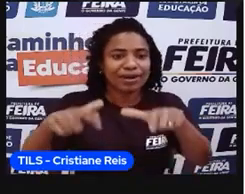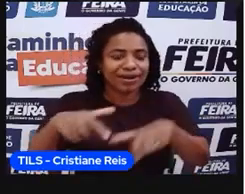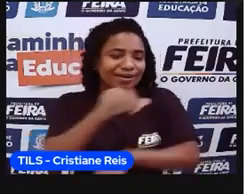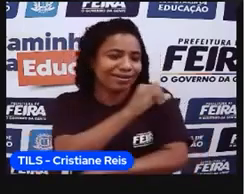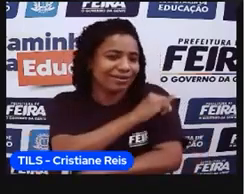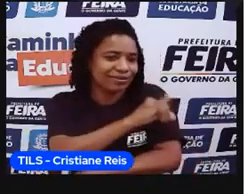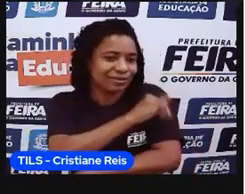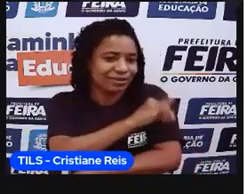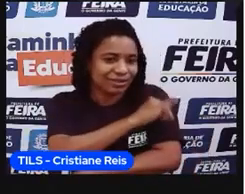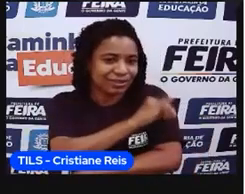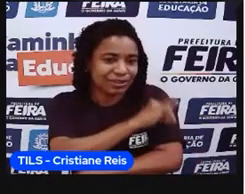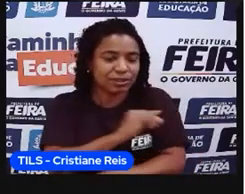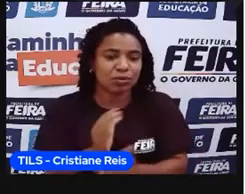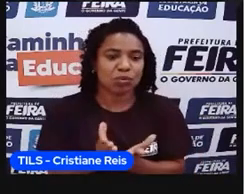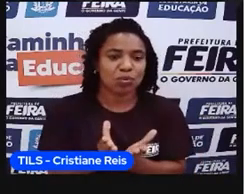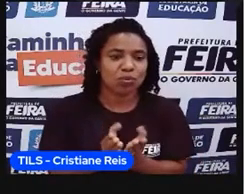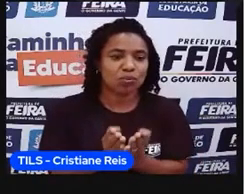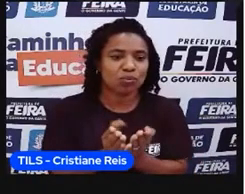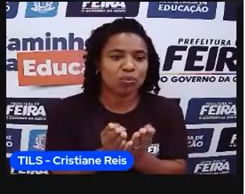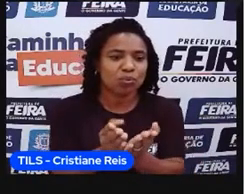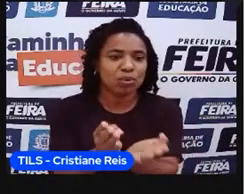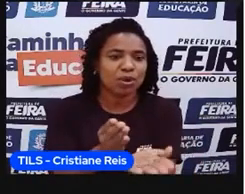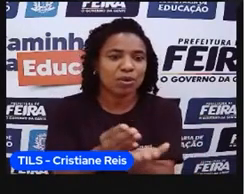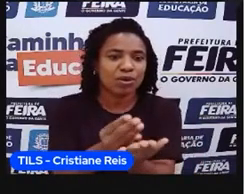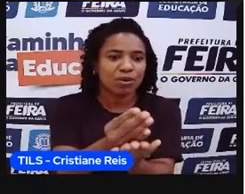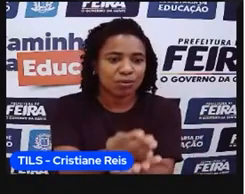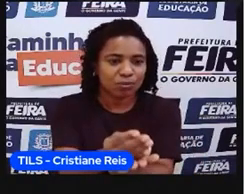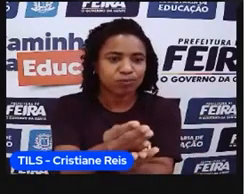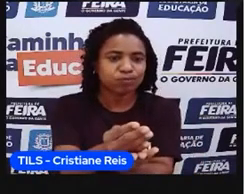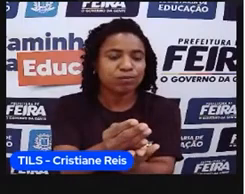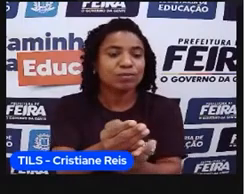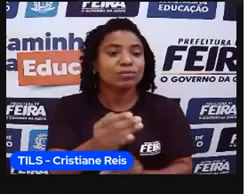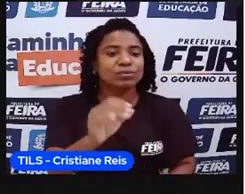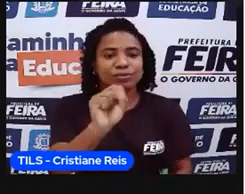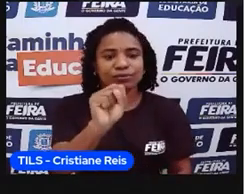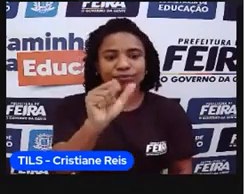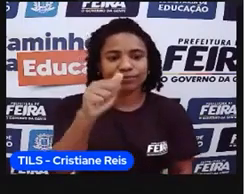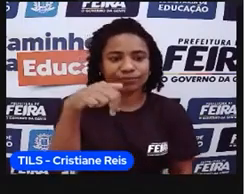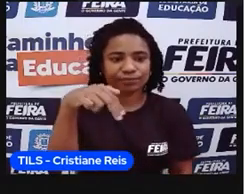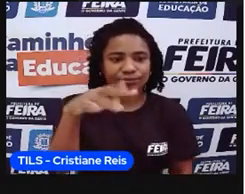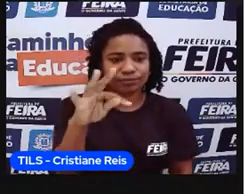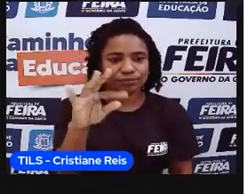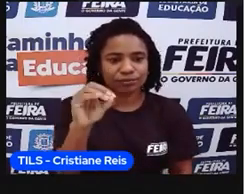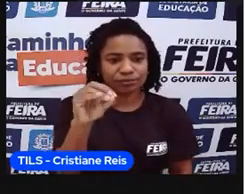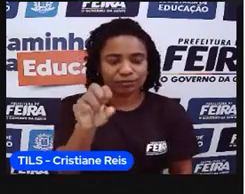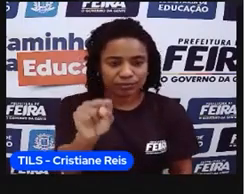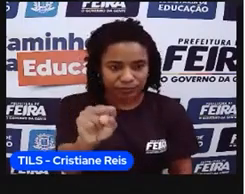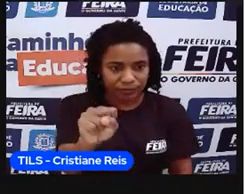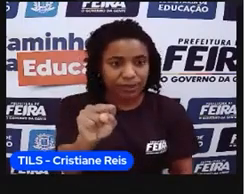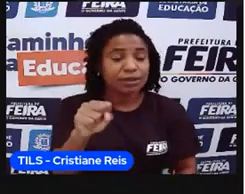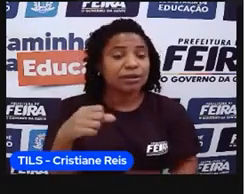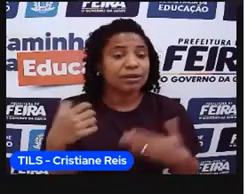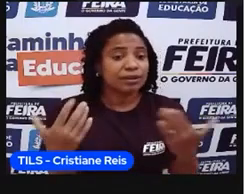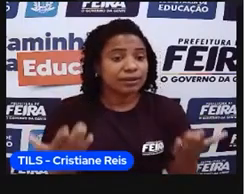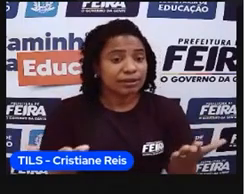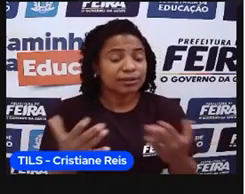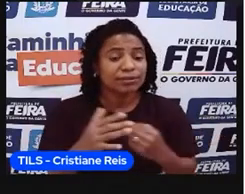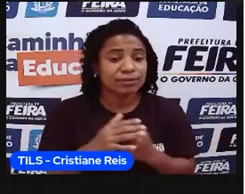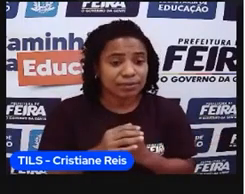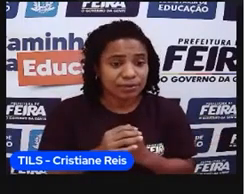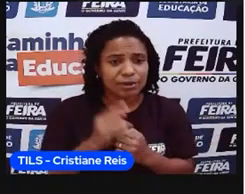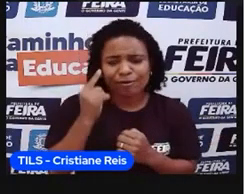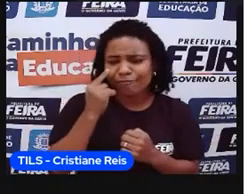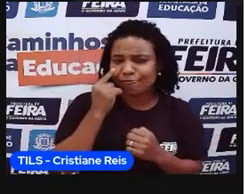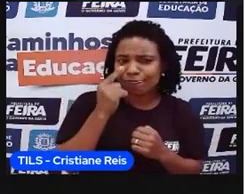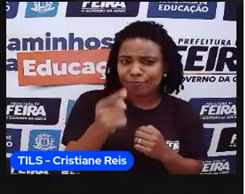que até hoje ele tem um importante papel econômico ali na região. Agora, o que se observou de diferente